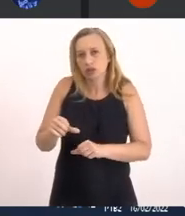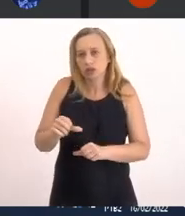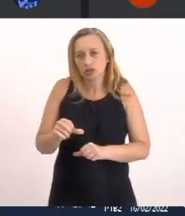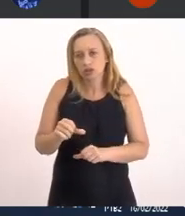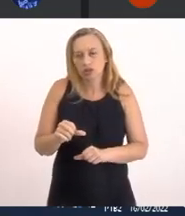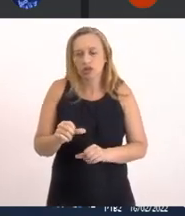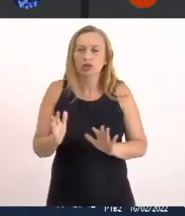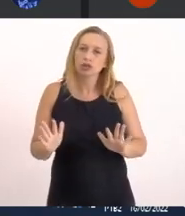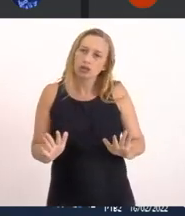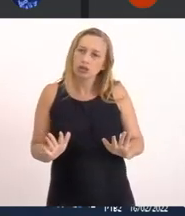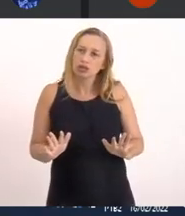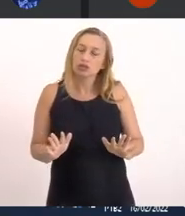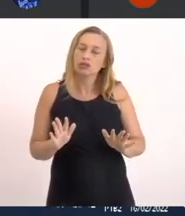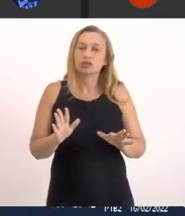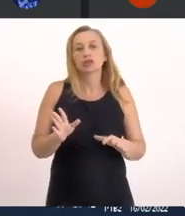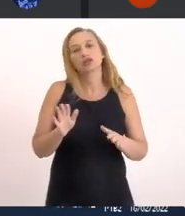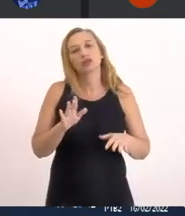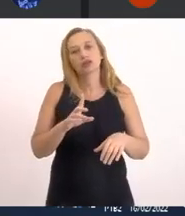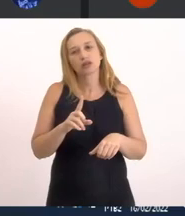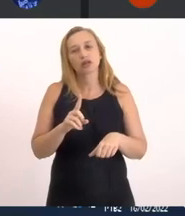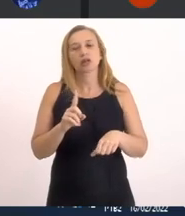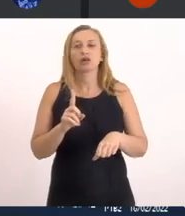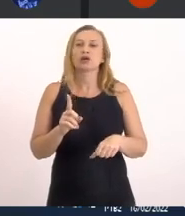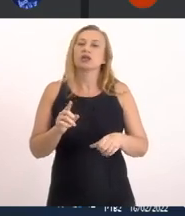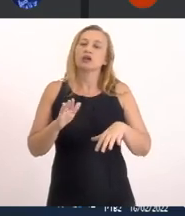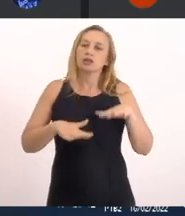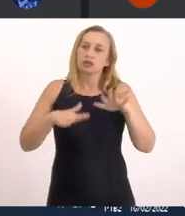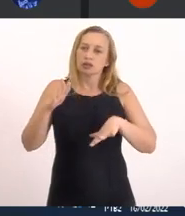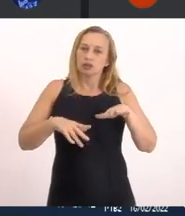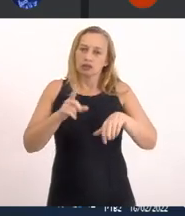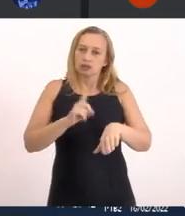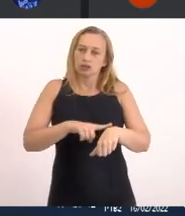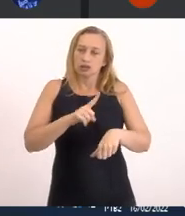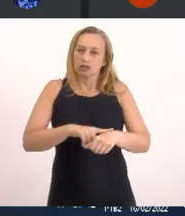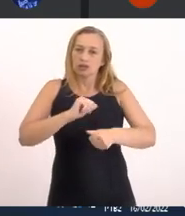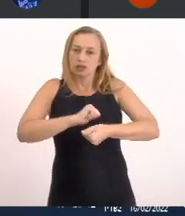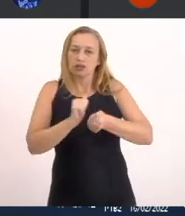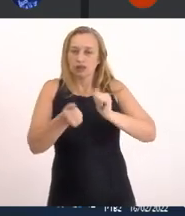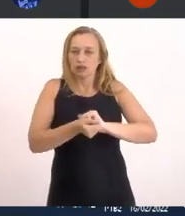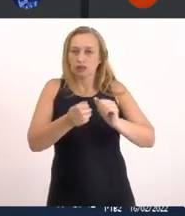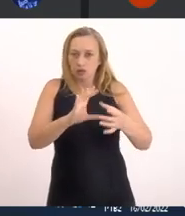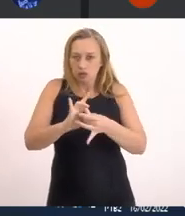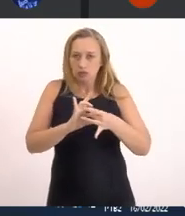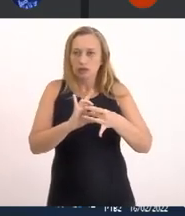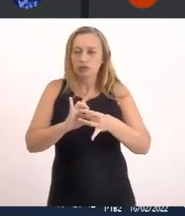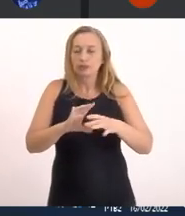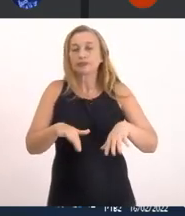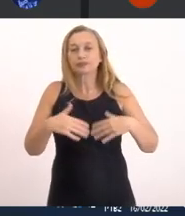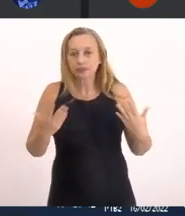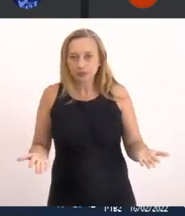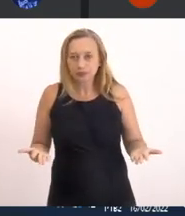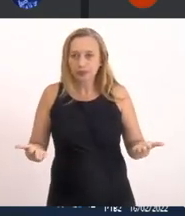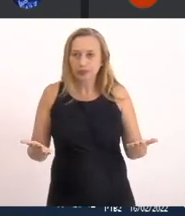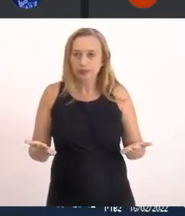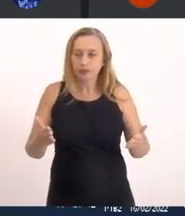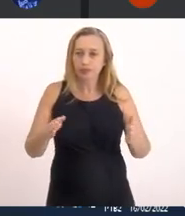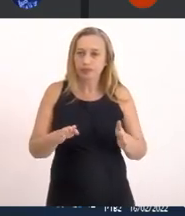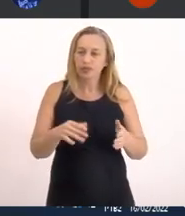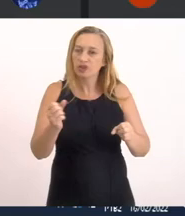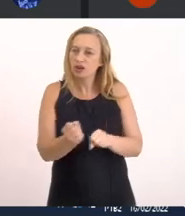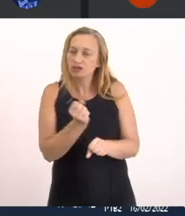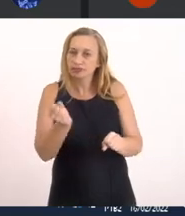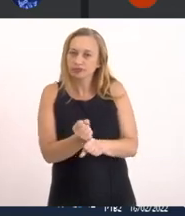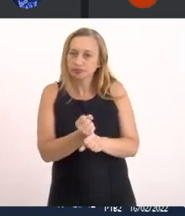a medida O passar do tempo Os ambientes Se adequam E se harmonizam Então As obras Que